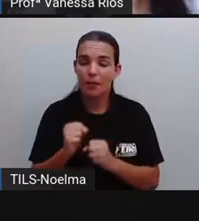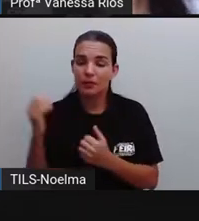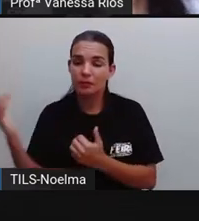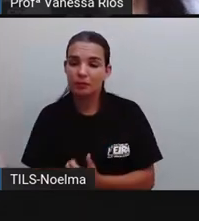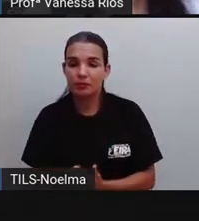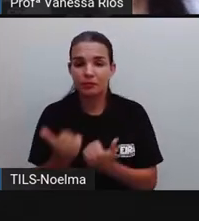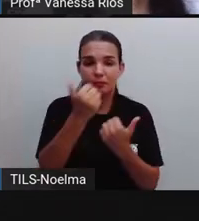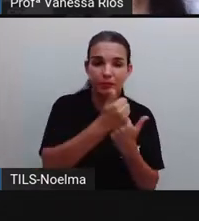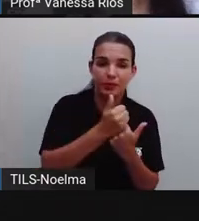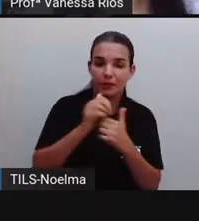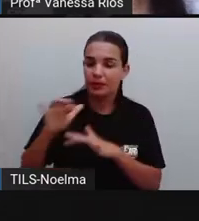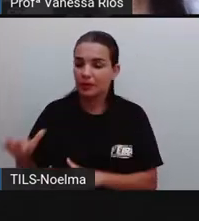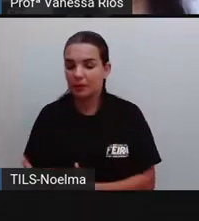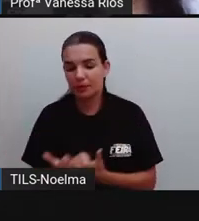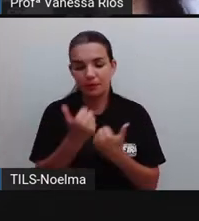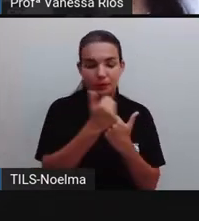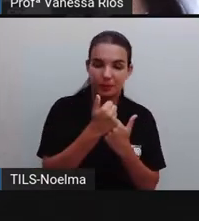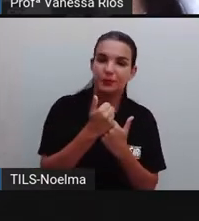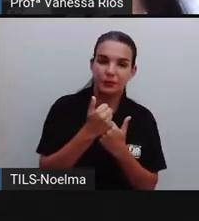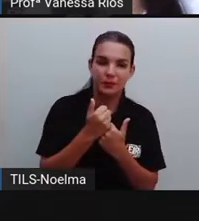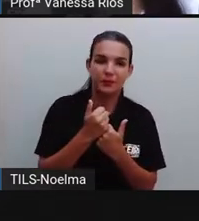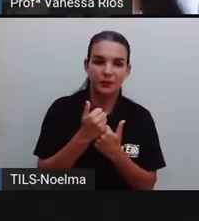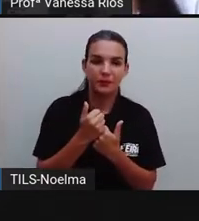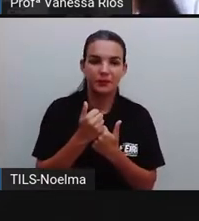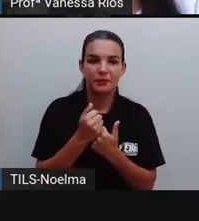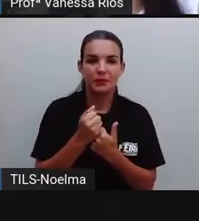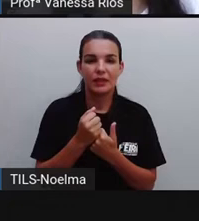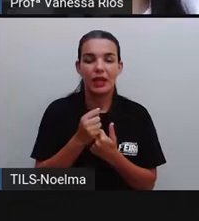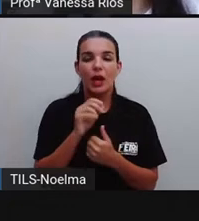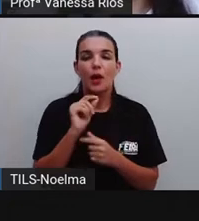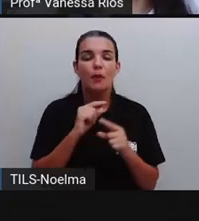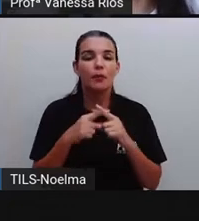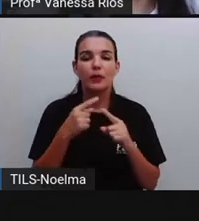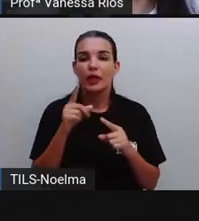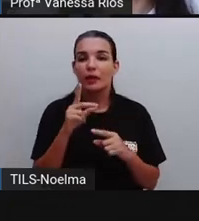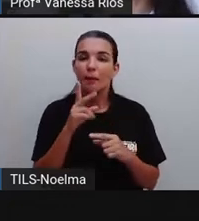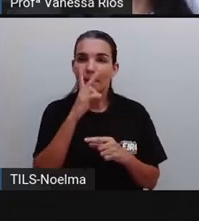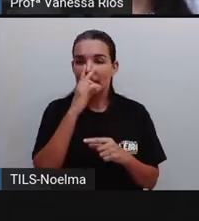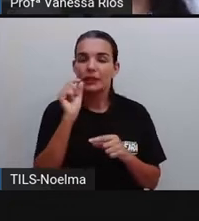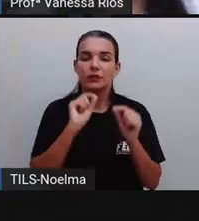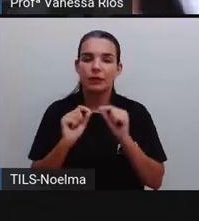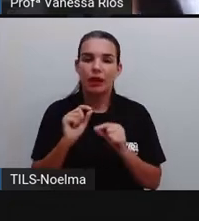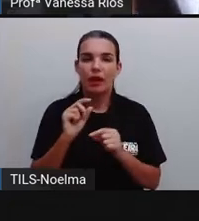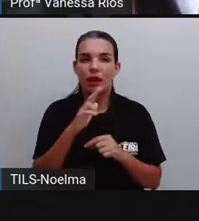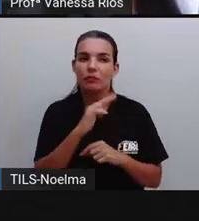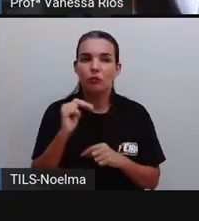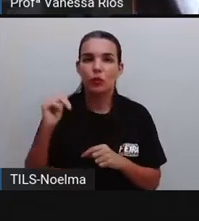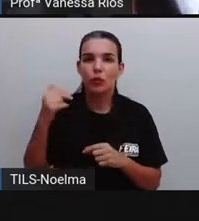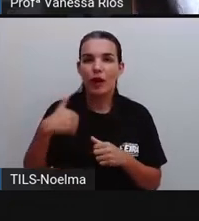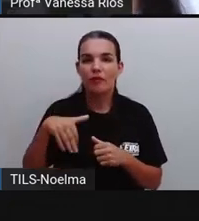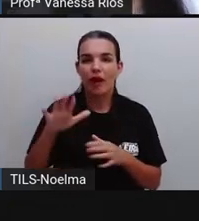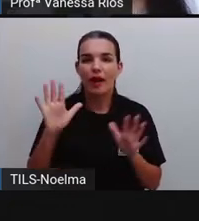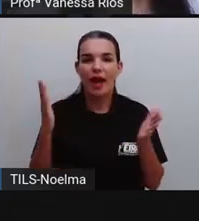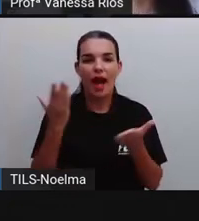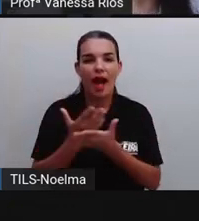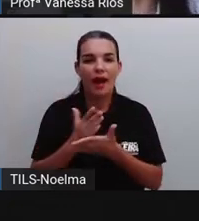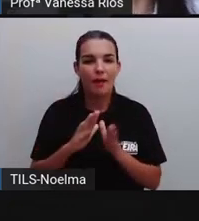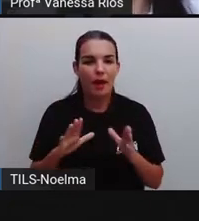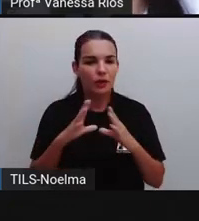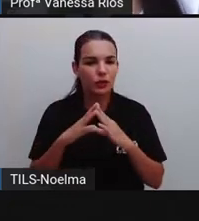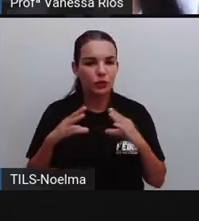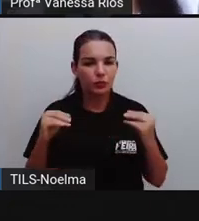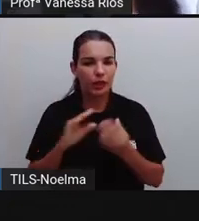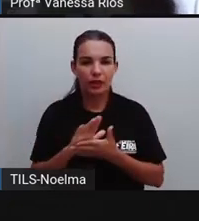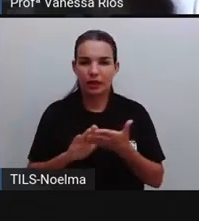o que não significa que todas elas sejam inesgotáveis. Então é importante a gente fazer essa reflexão. O fato de